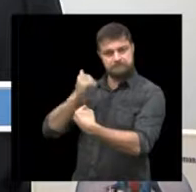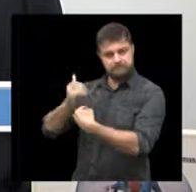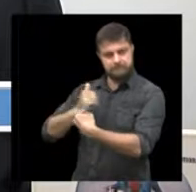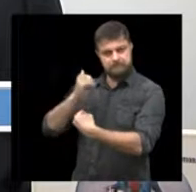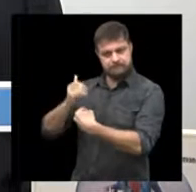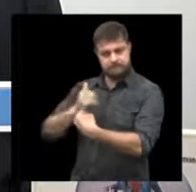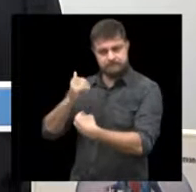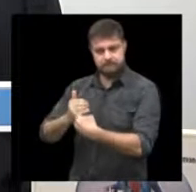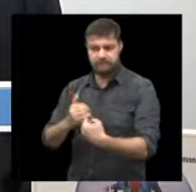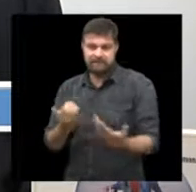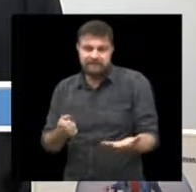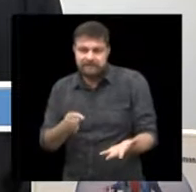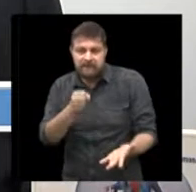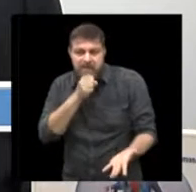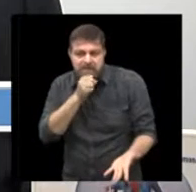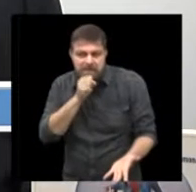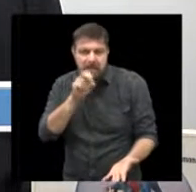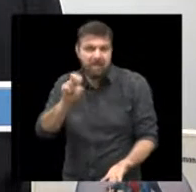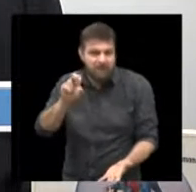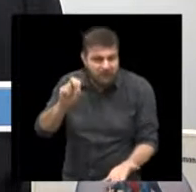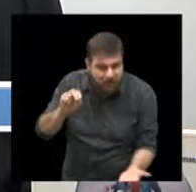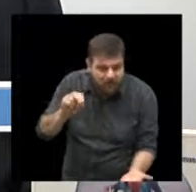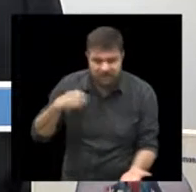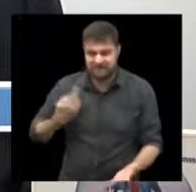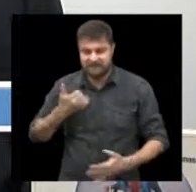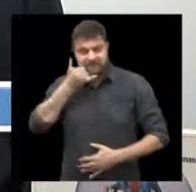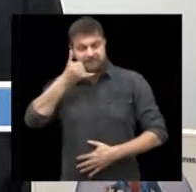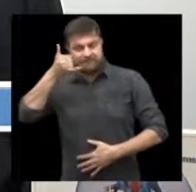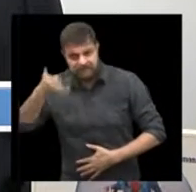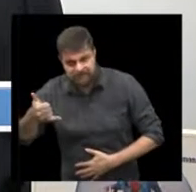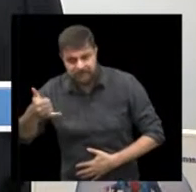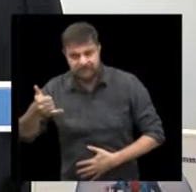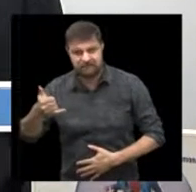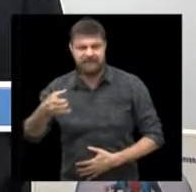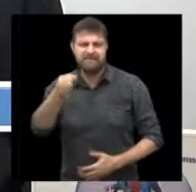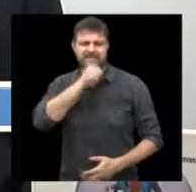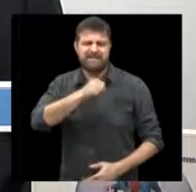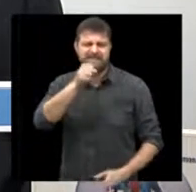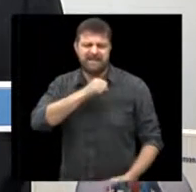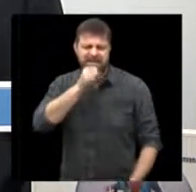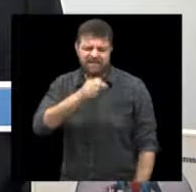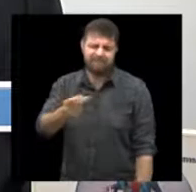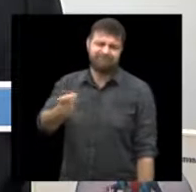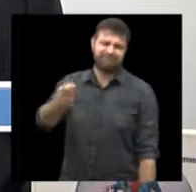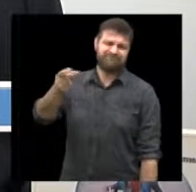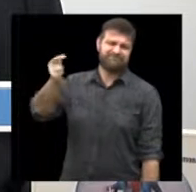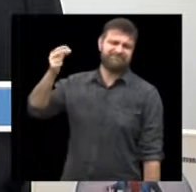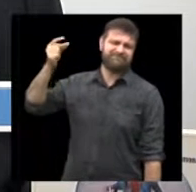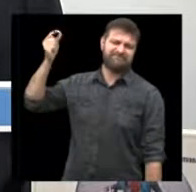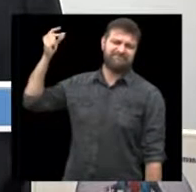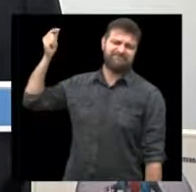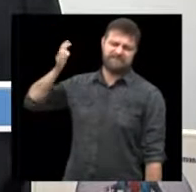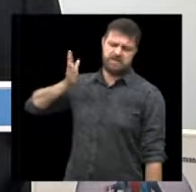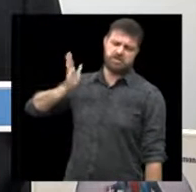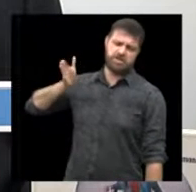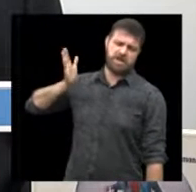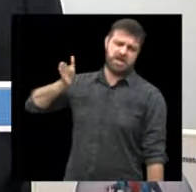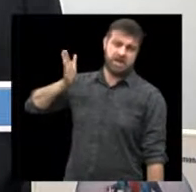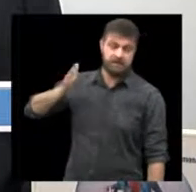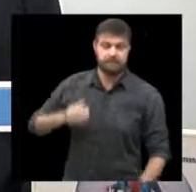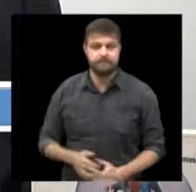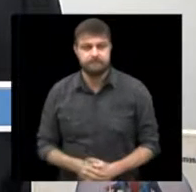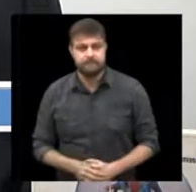ou a nossa avó, e assim por diante. Isso aí não é antigo, é novidade, é bem antigo.